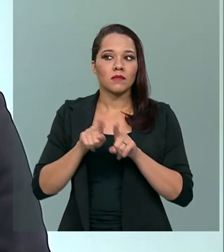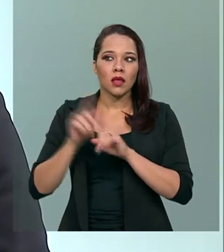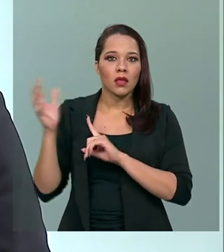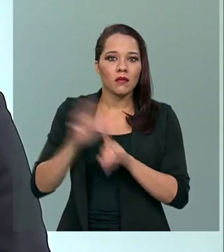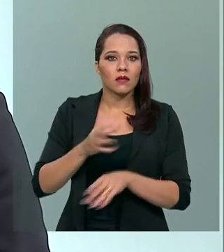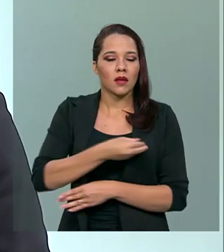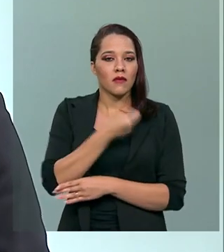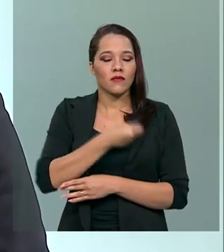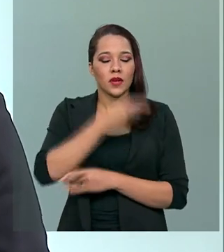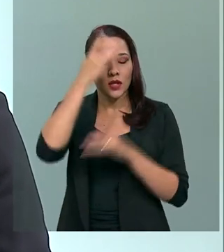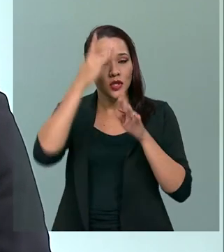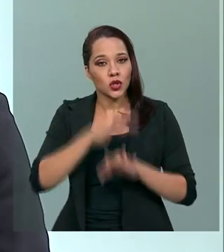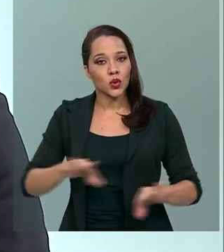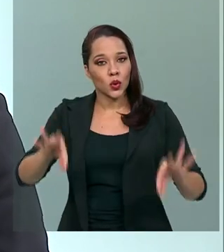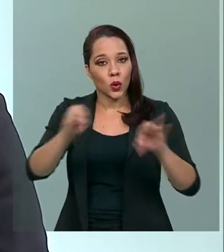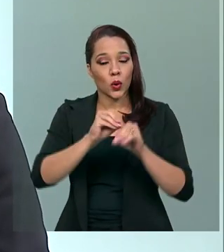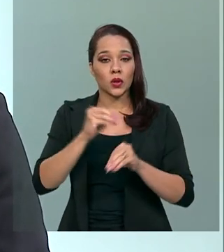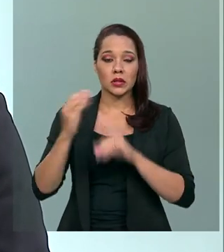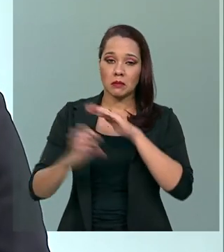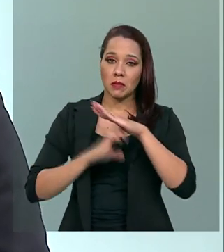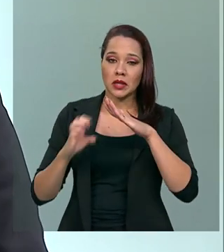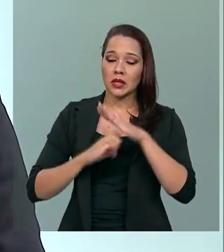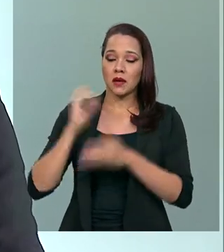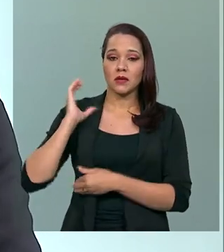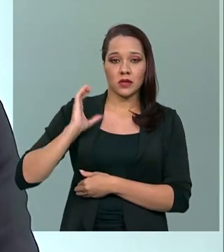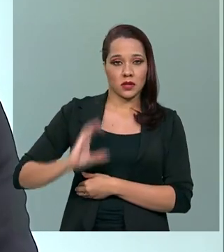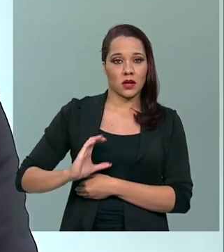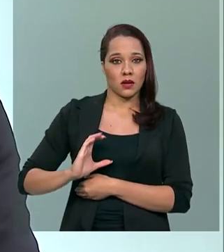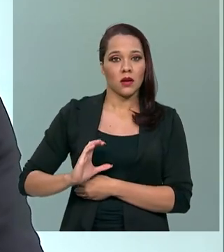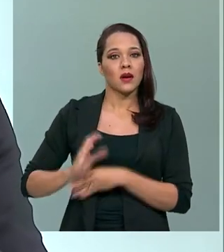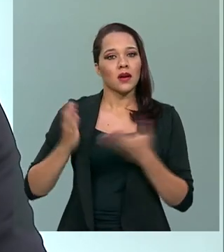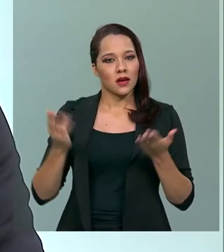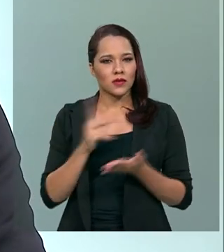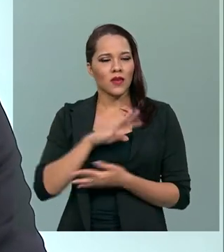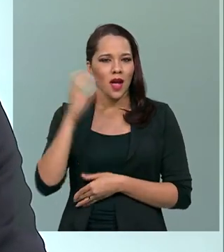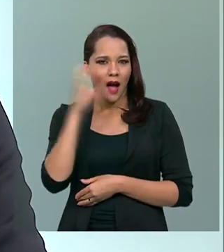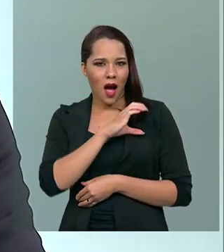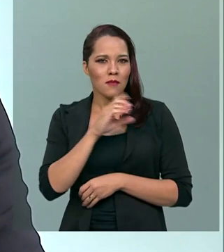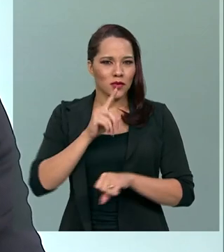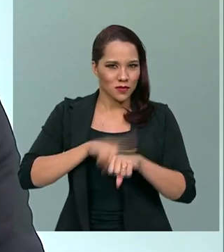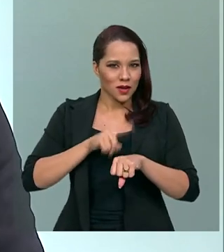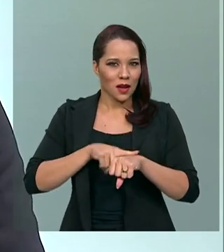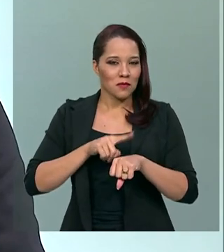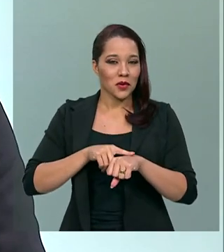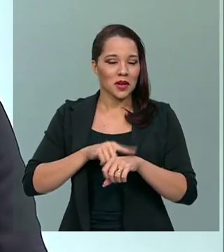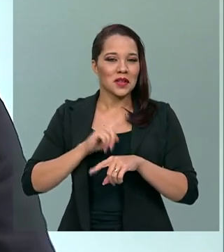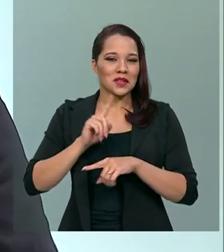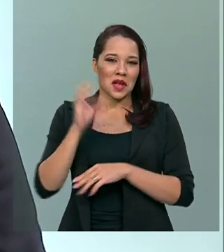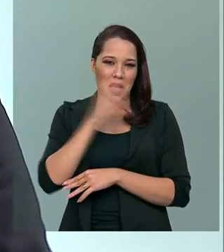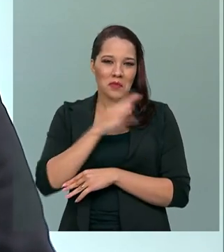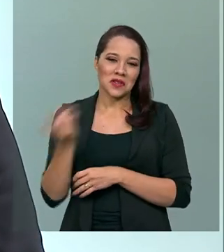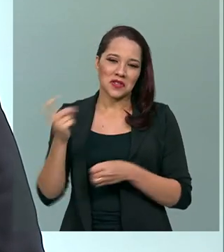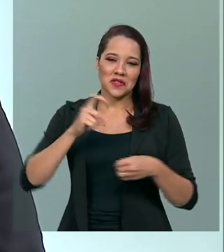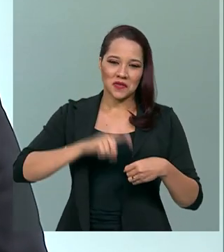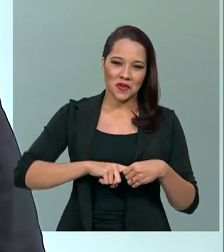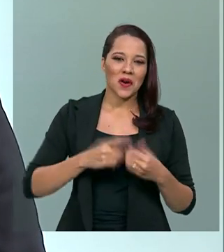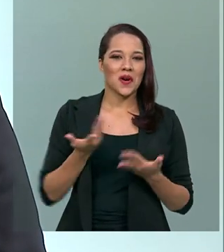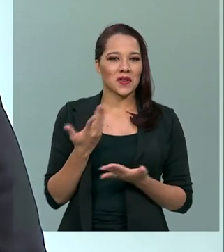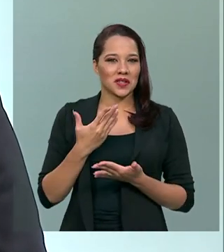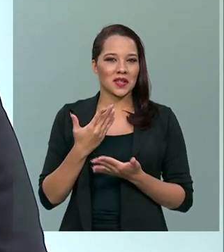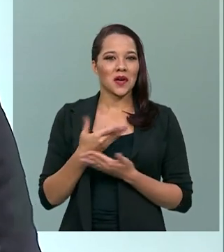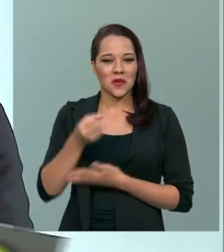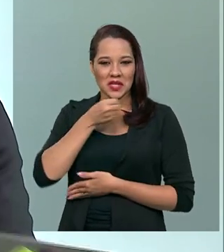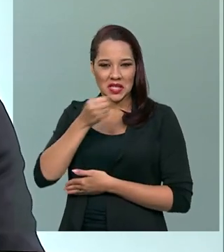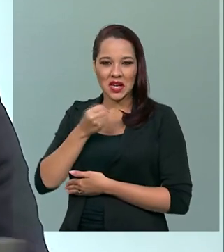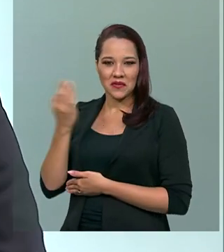na vida de todos nós, empresários, cidadãos. E a gente vai para um rápido intervalo e daqui a pouco a gente volta com os nossos